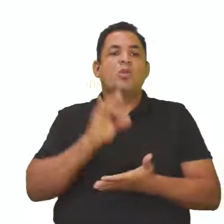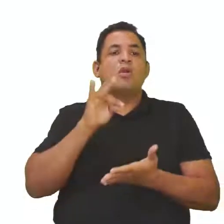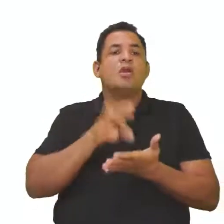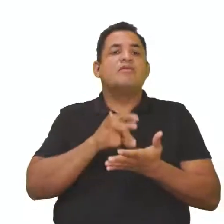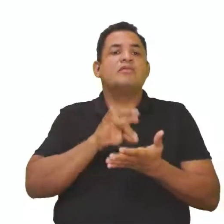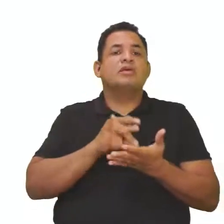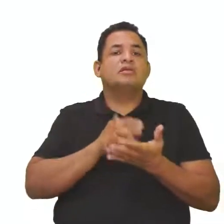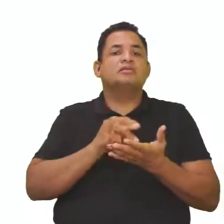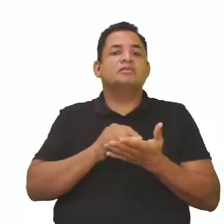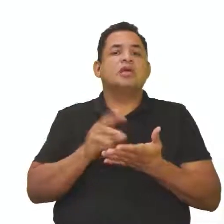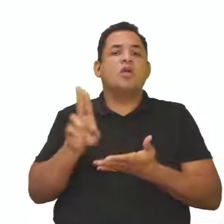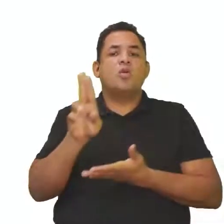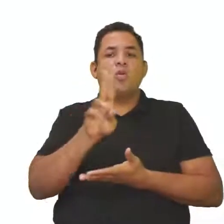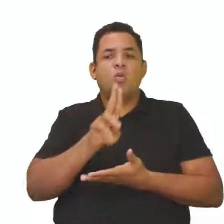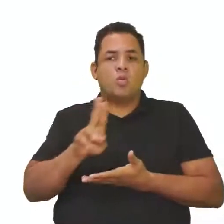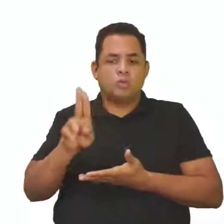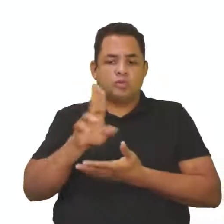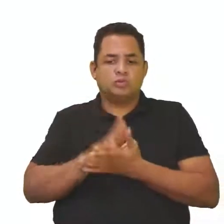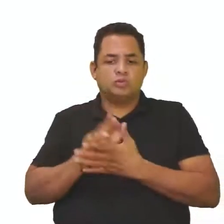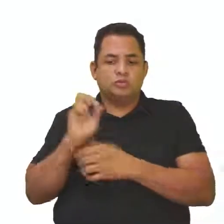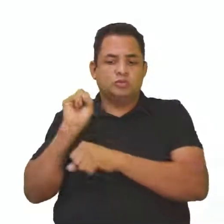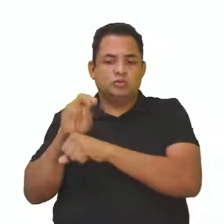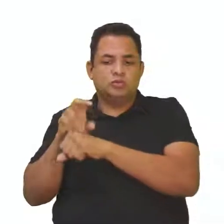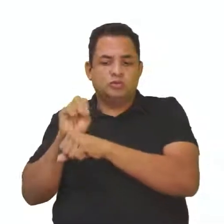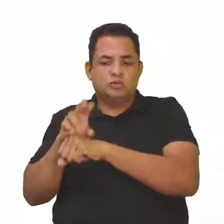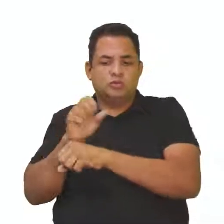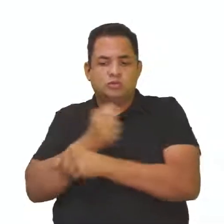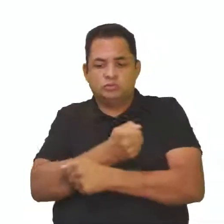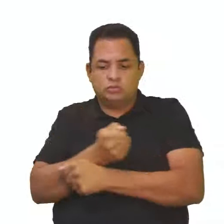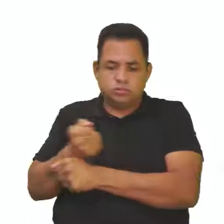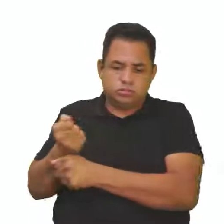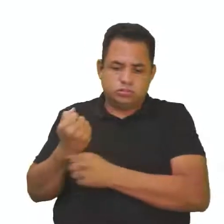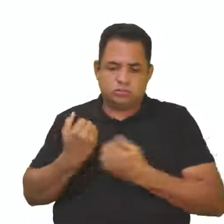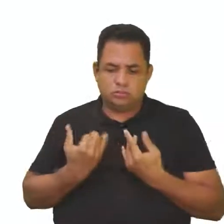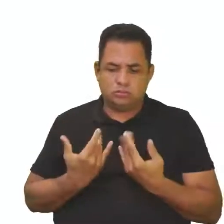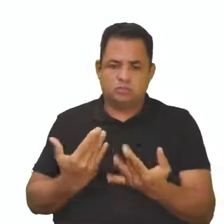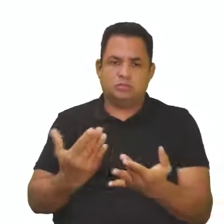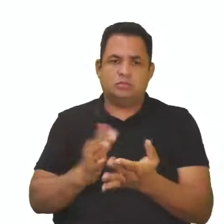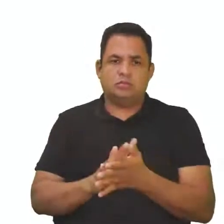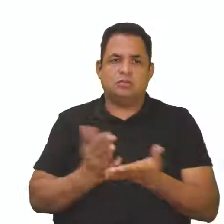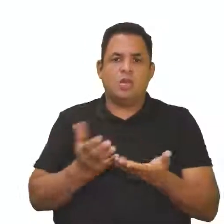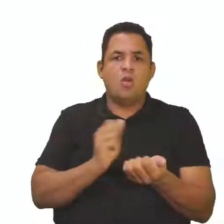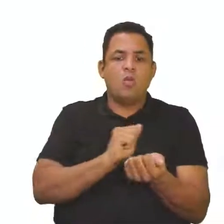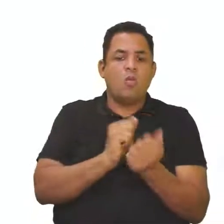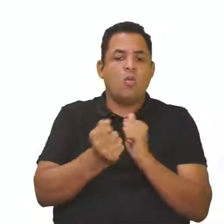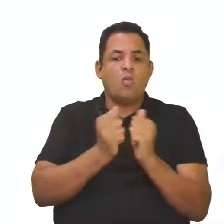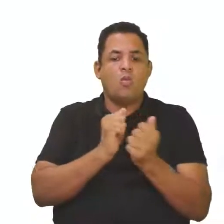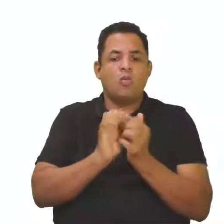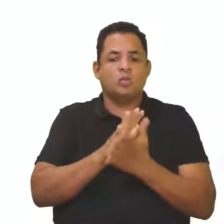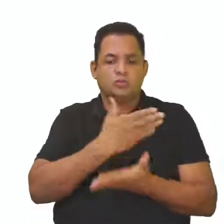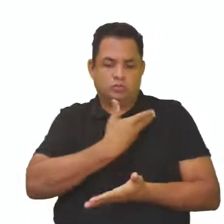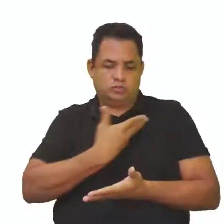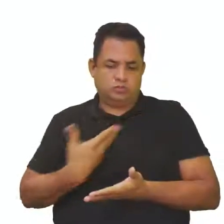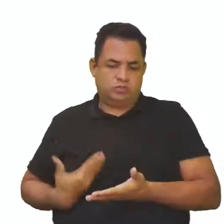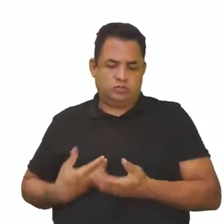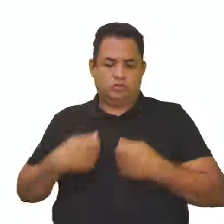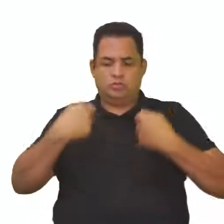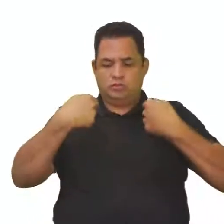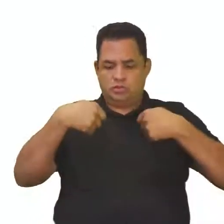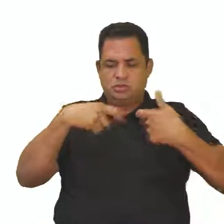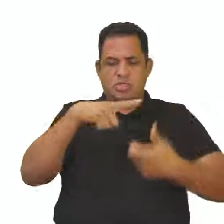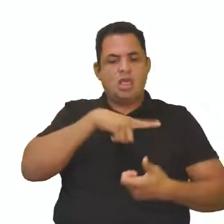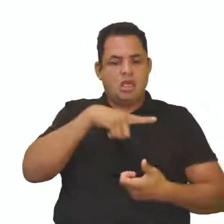com relação aos agrotóxicos, no que diz respeito ao controle que o poder público tem